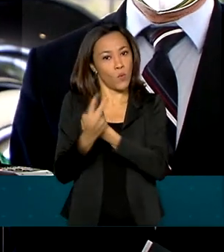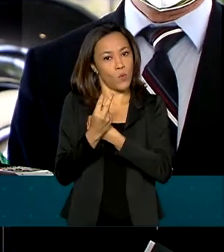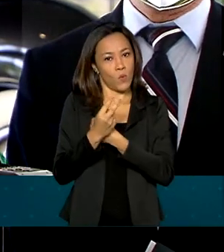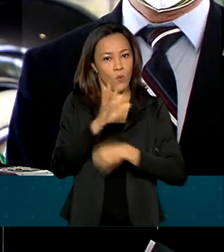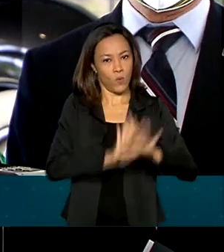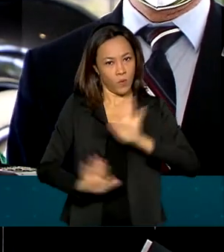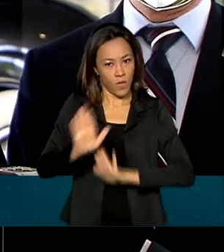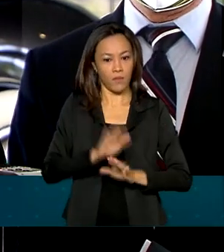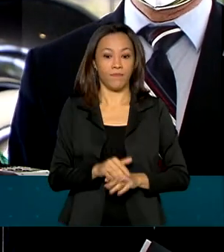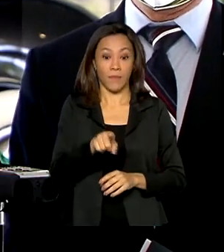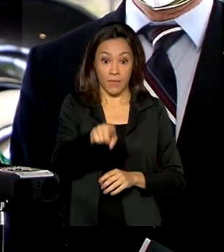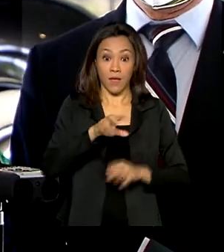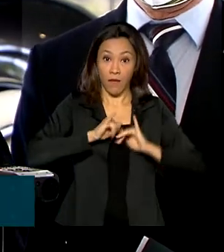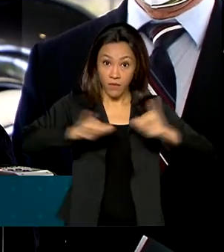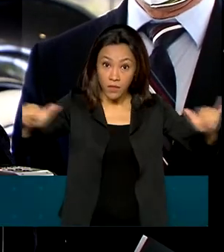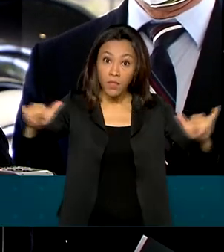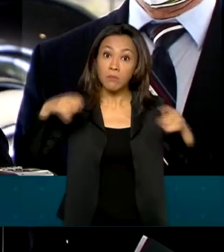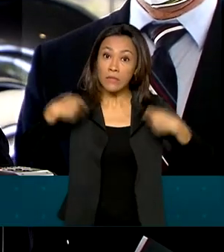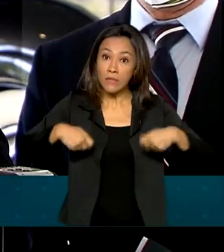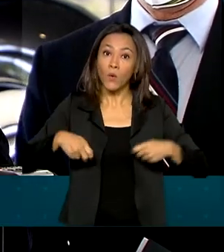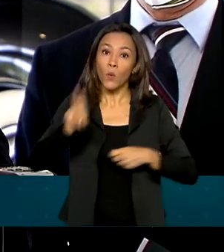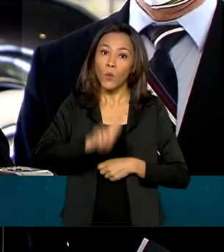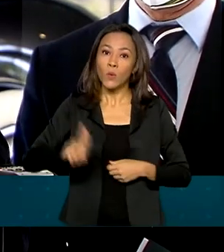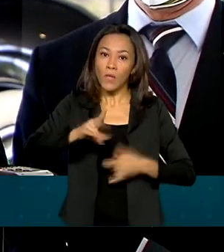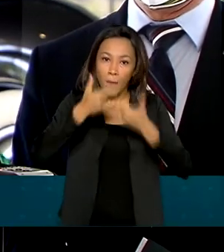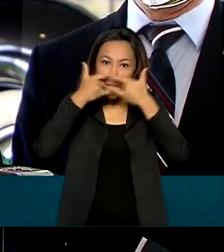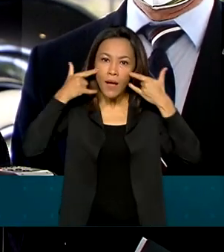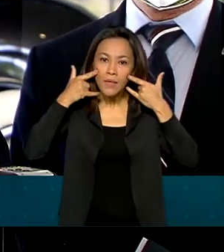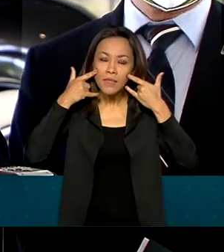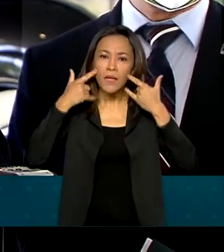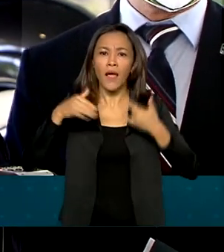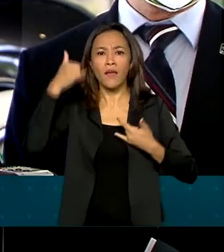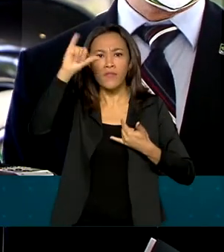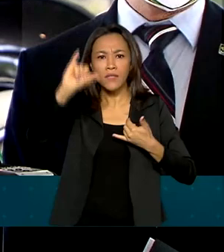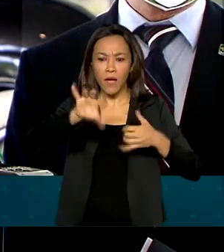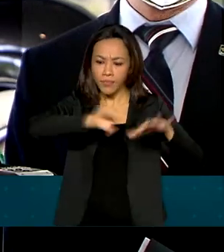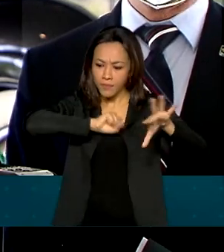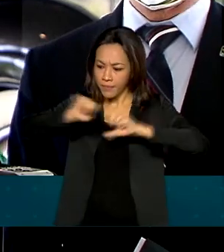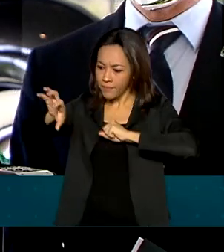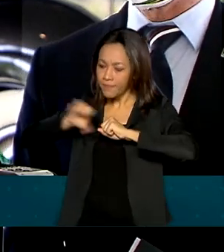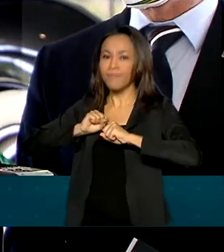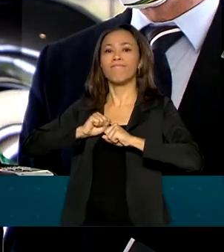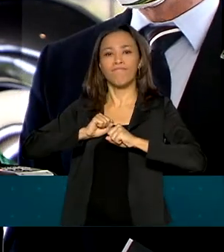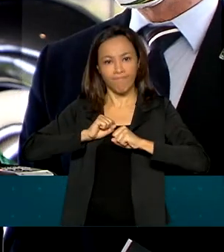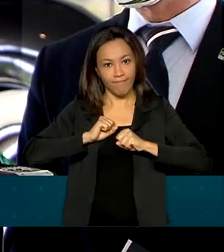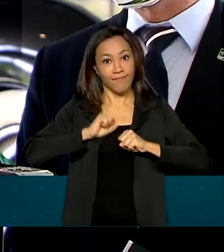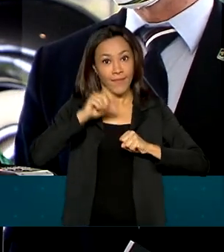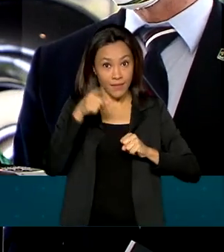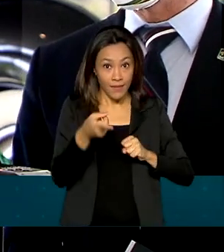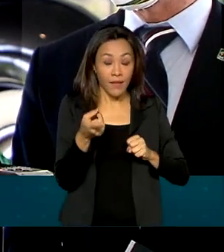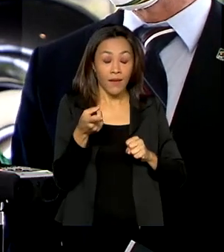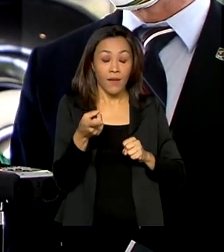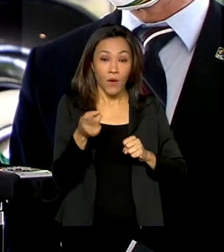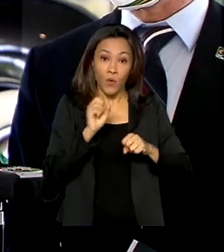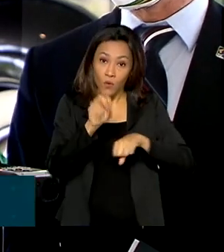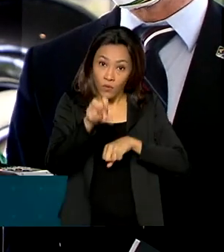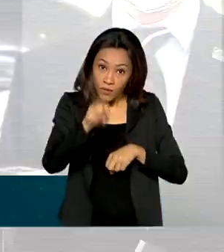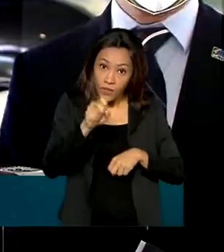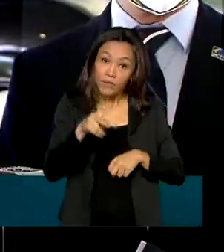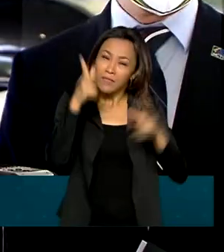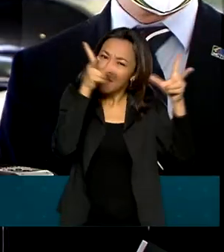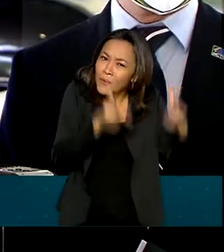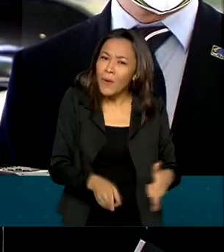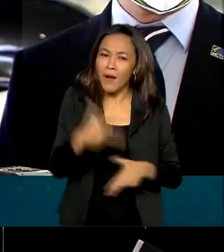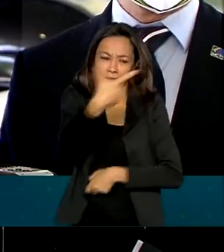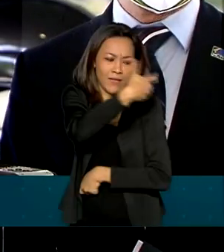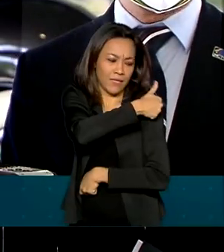usarem as máscaras, tem o poder de bloquear o vírus tão grande quanto a campanha de vacinação.